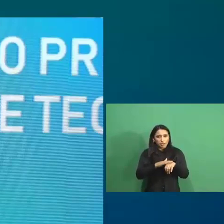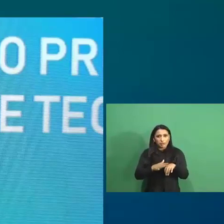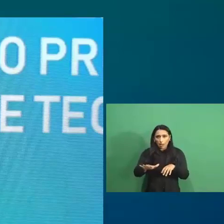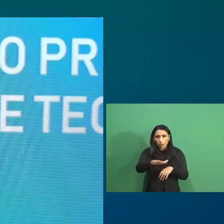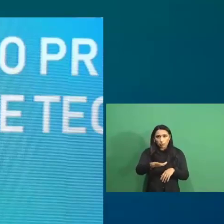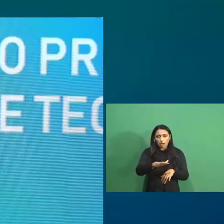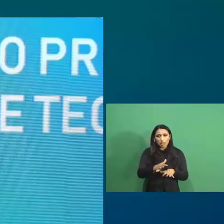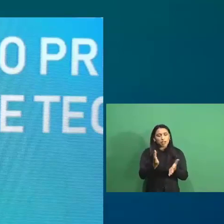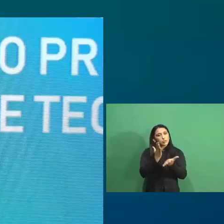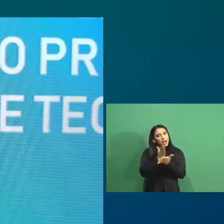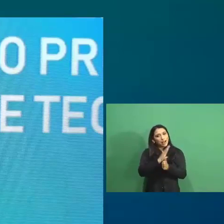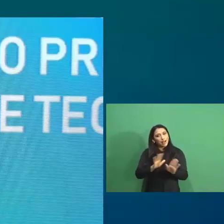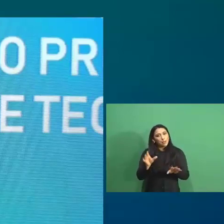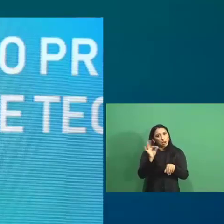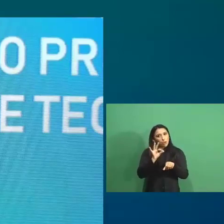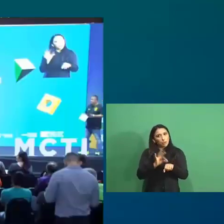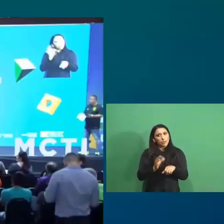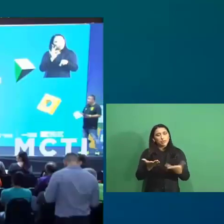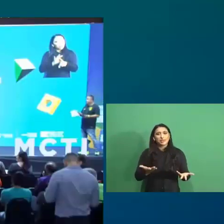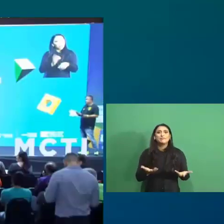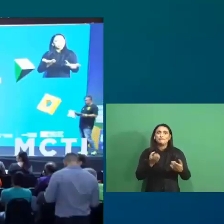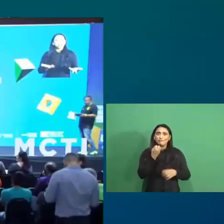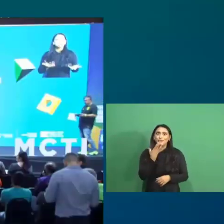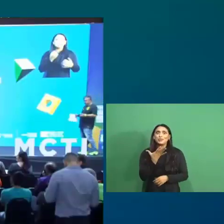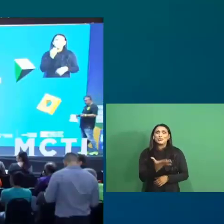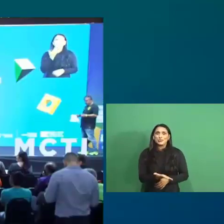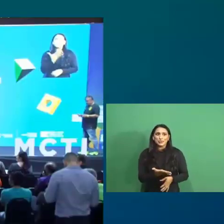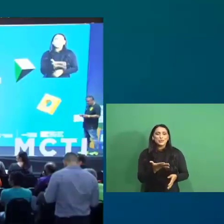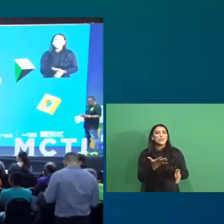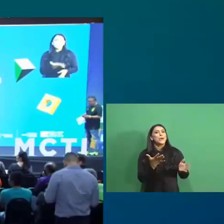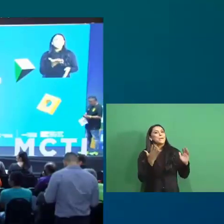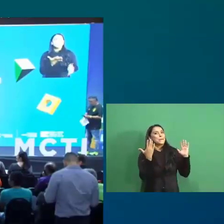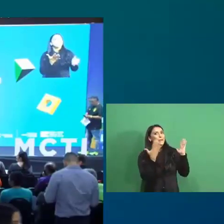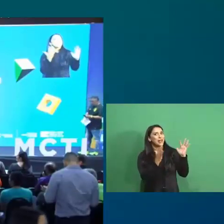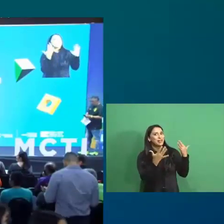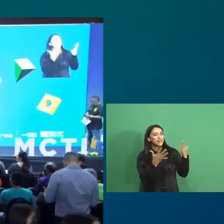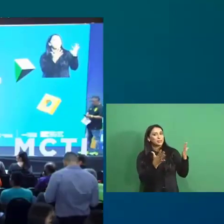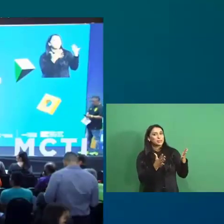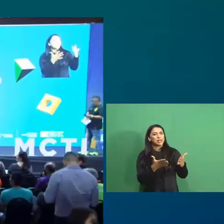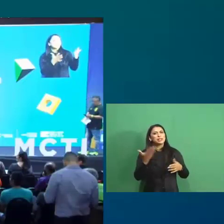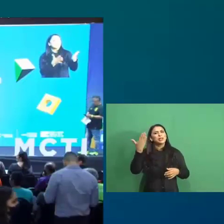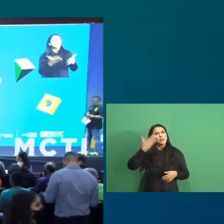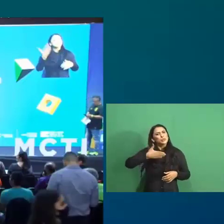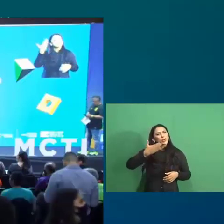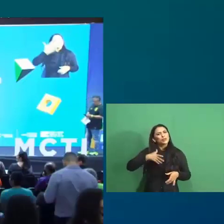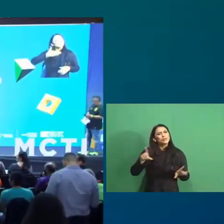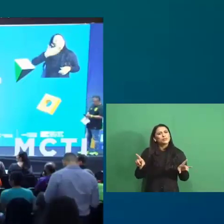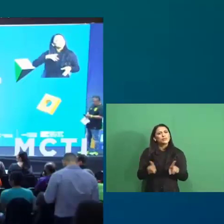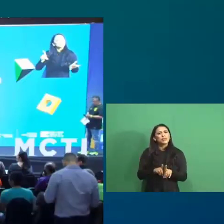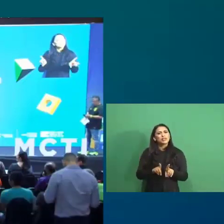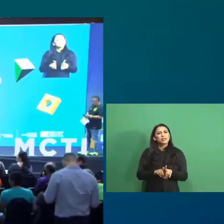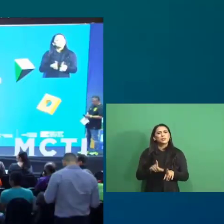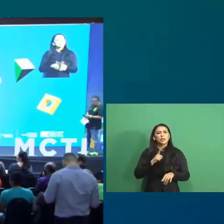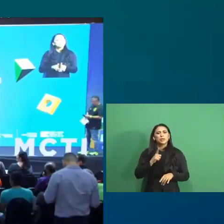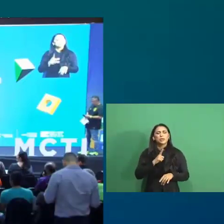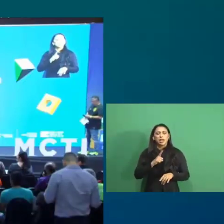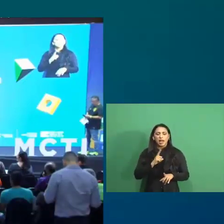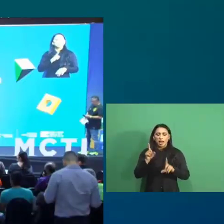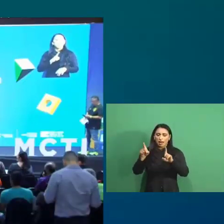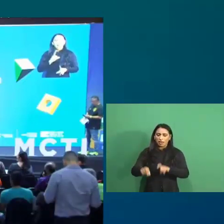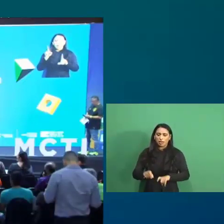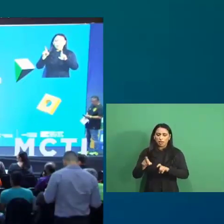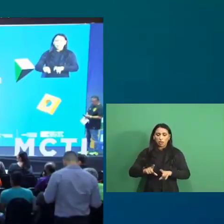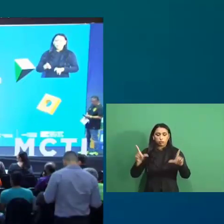Muito bom, hein? Parabéns. E vocês também conseguem provar com a redução de defensivos agrícolas, né?